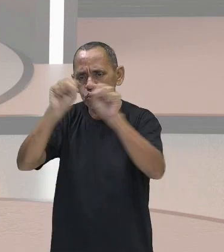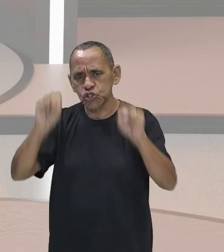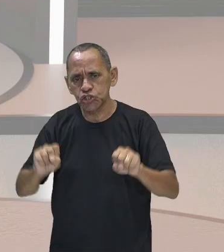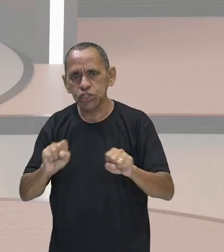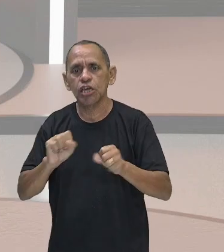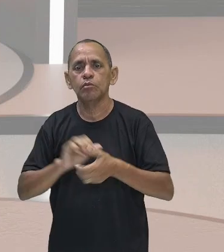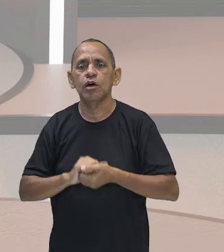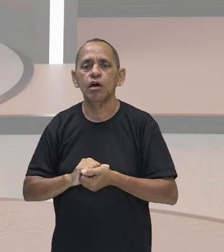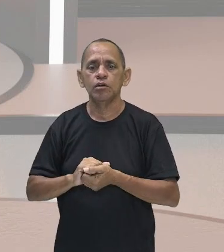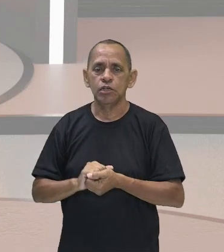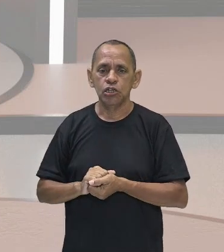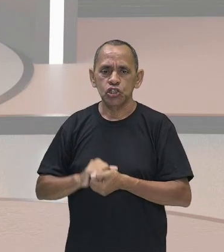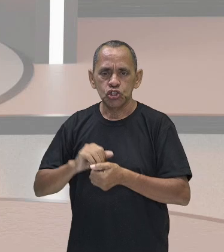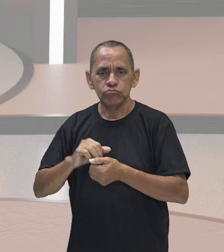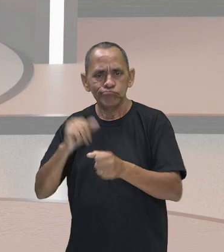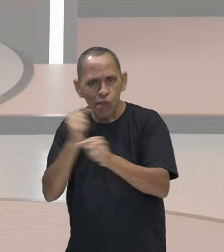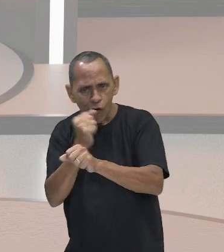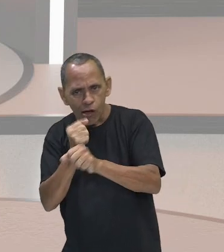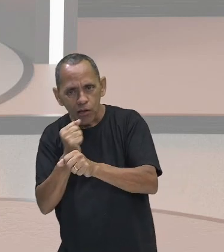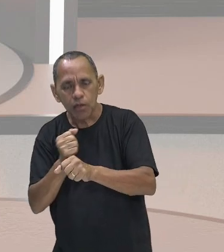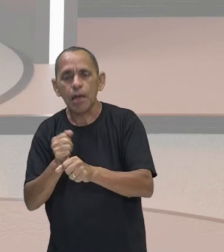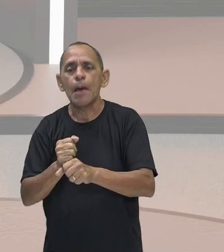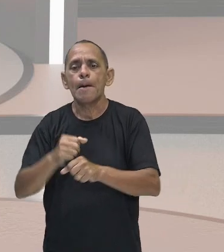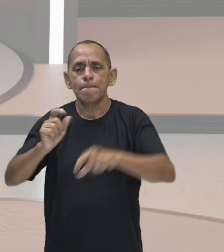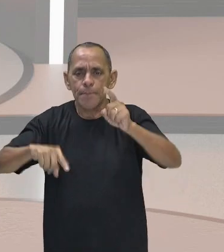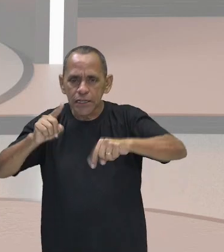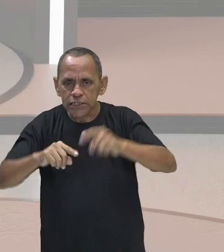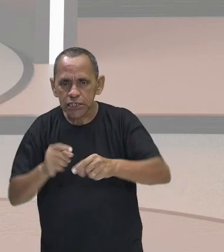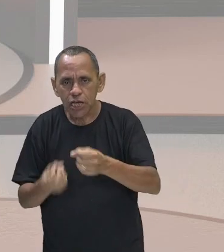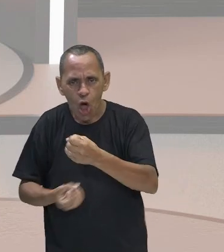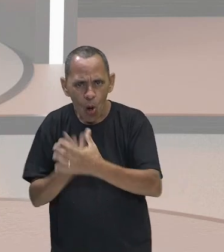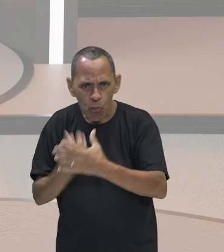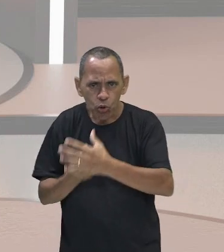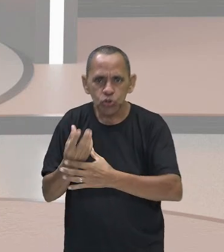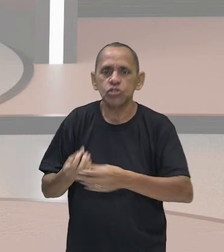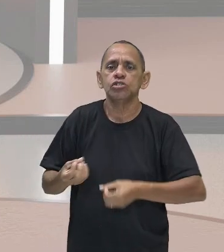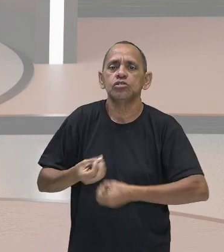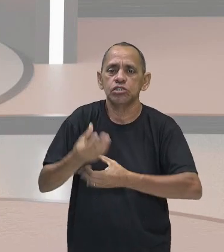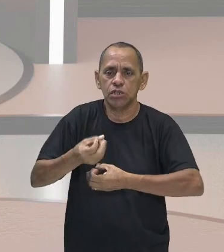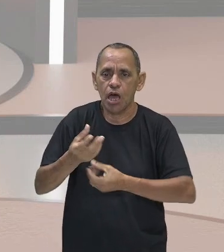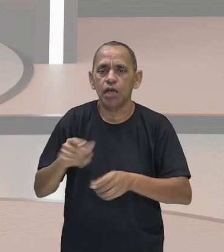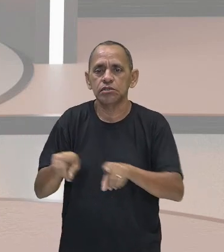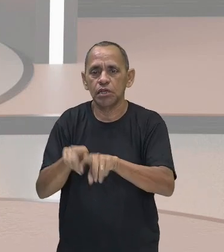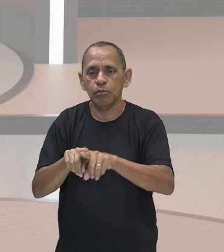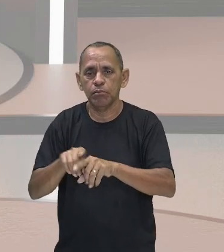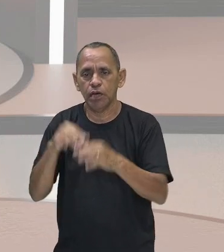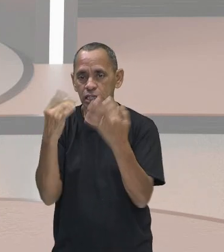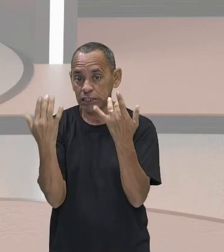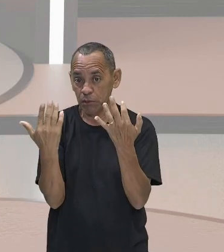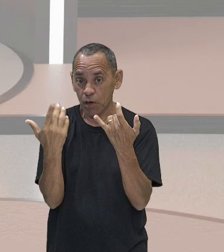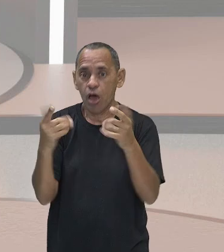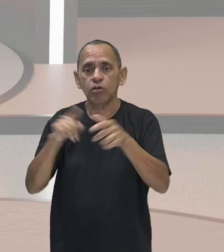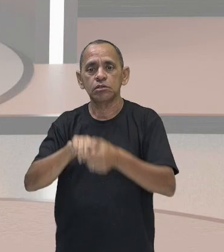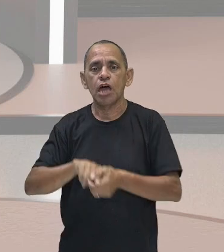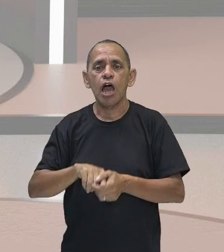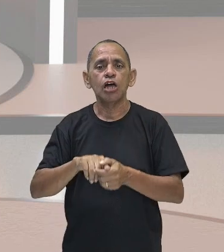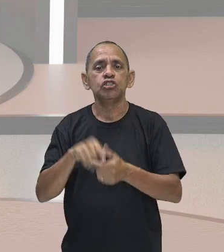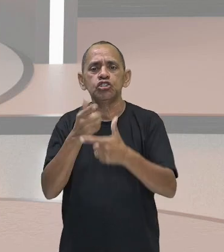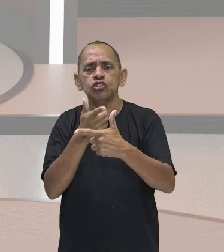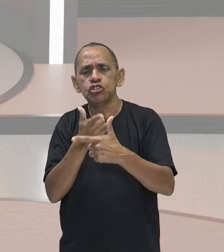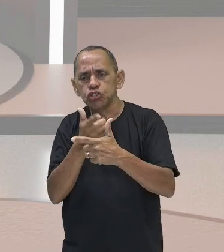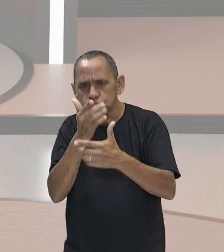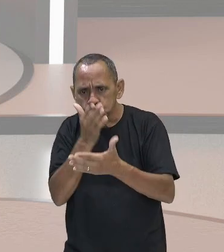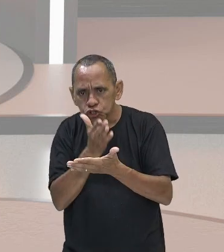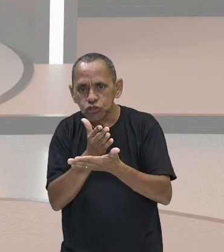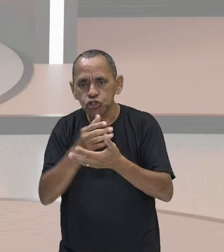Na manufatura, é possível observar uma incipiência, ou seja, uma divisão de trabalho por etapas, ou seja, cada